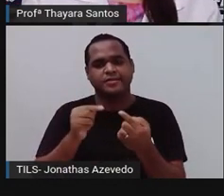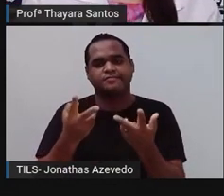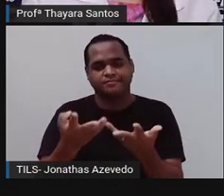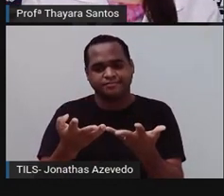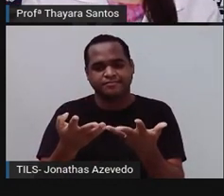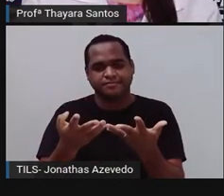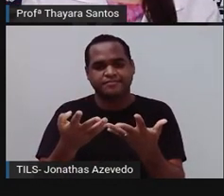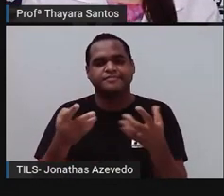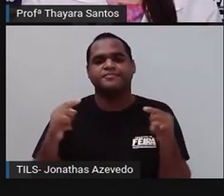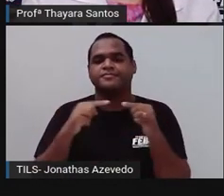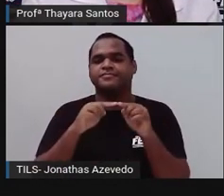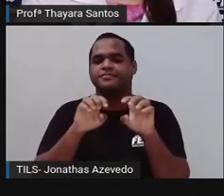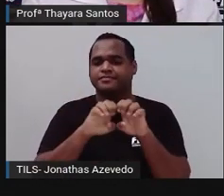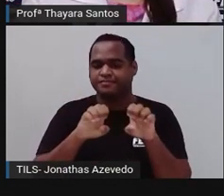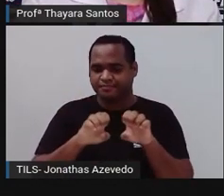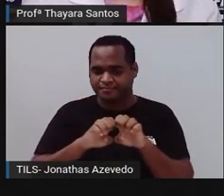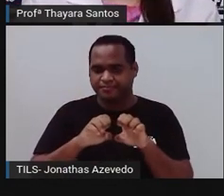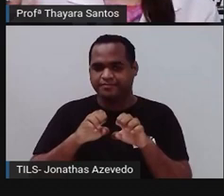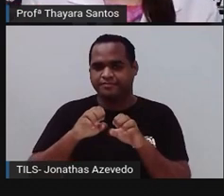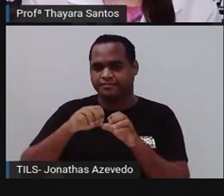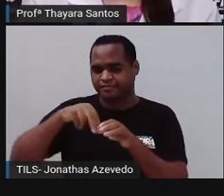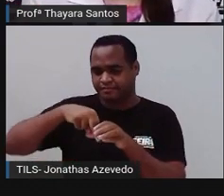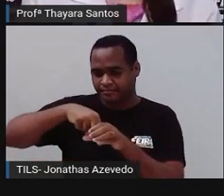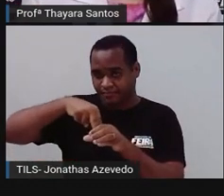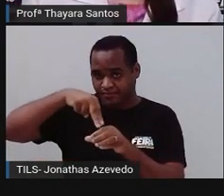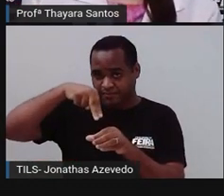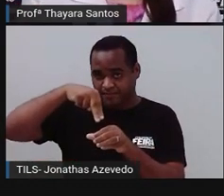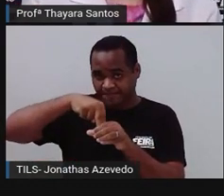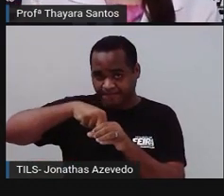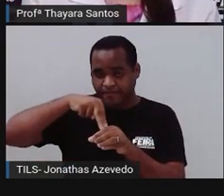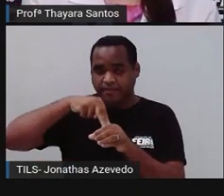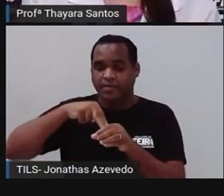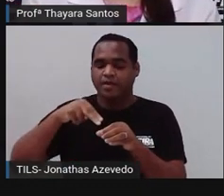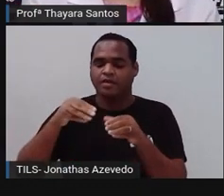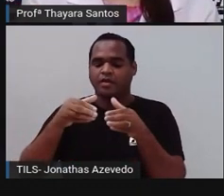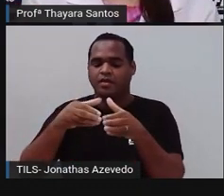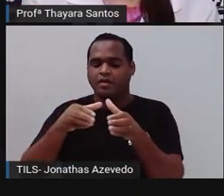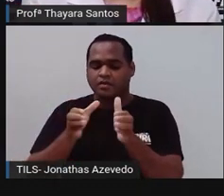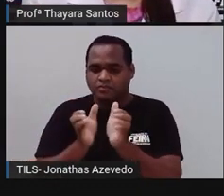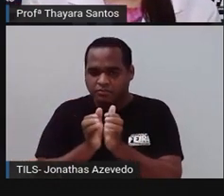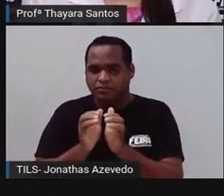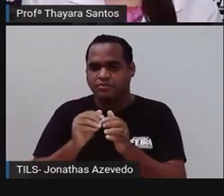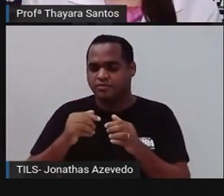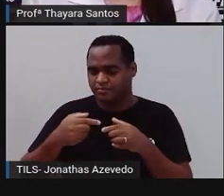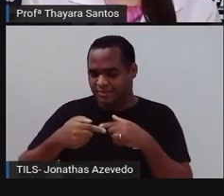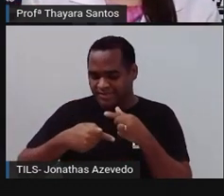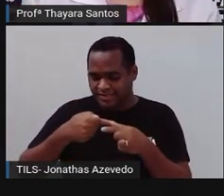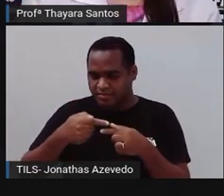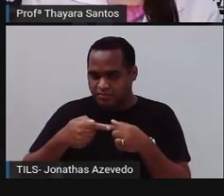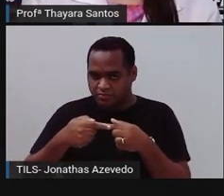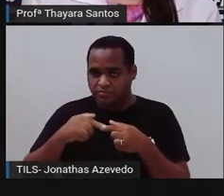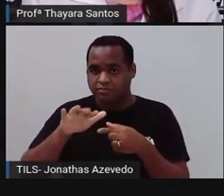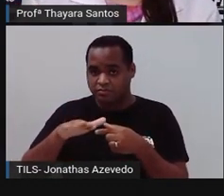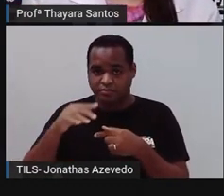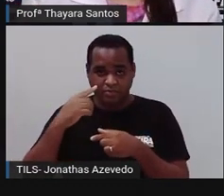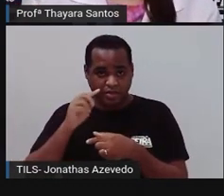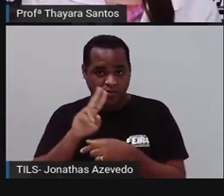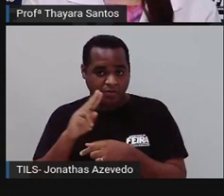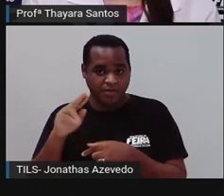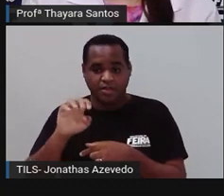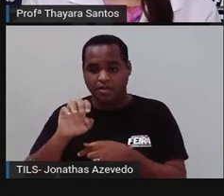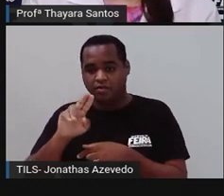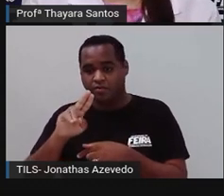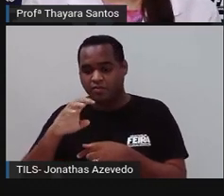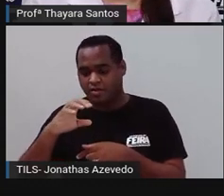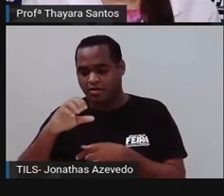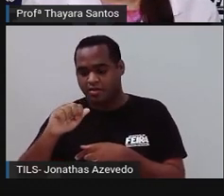com essa estrutura aqui que é o núcleo, a carioteca, protegendo o material genético. Então, ser eucarionte quer dizer